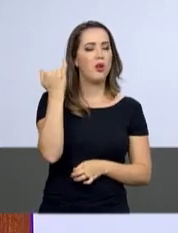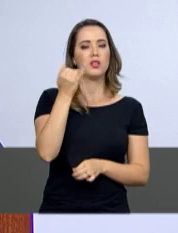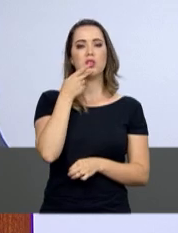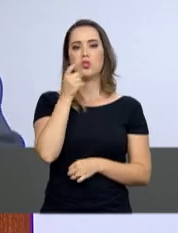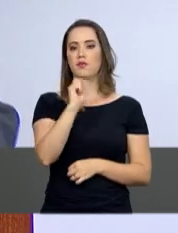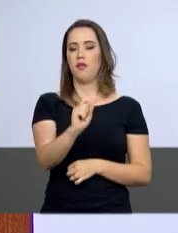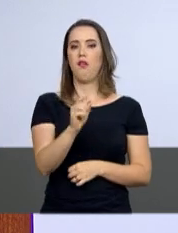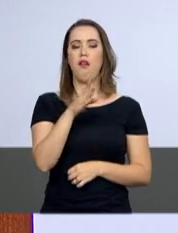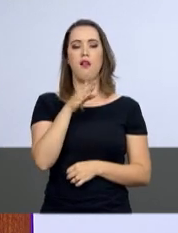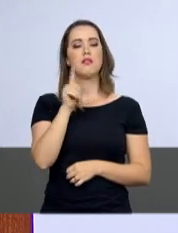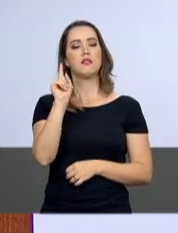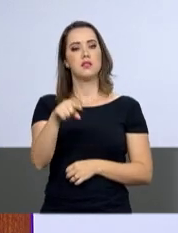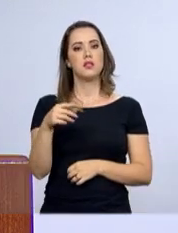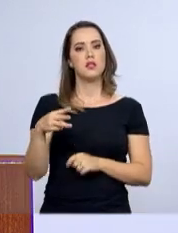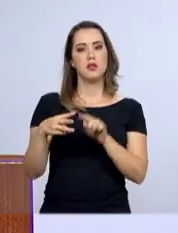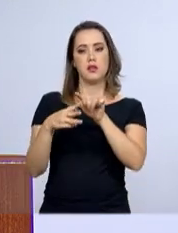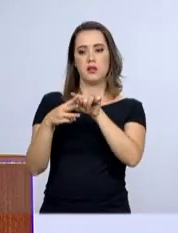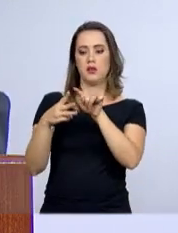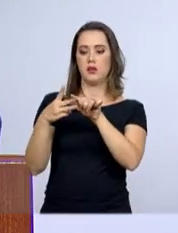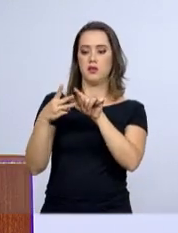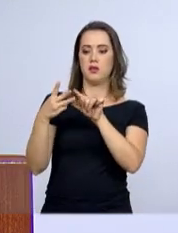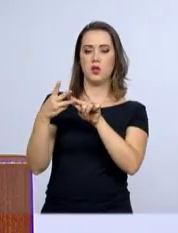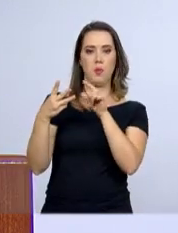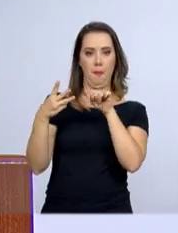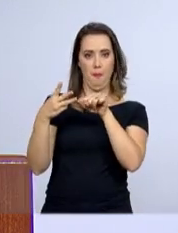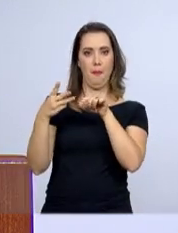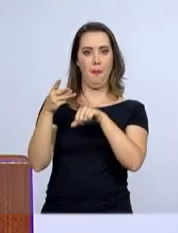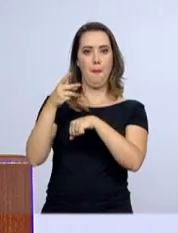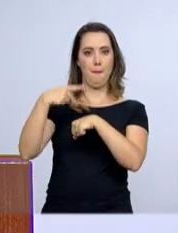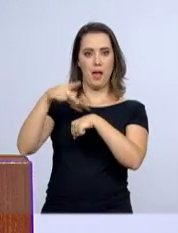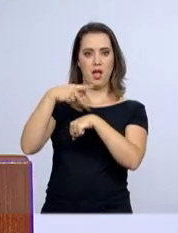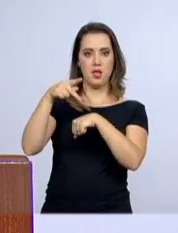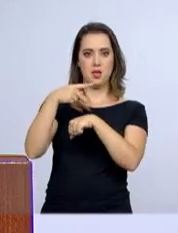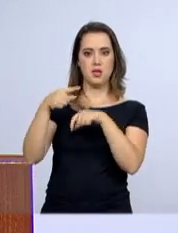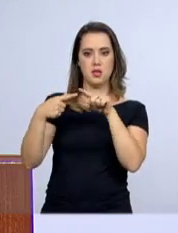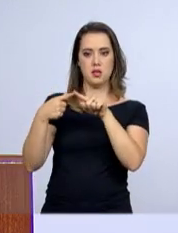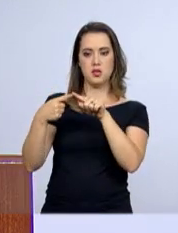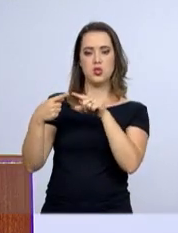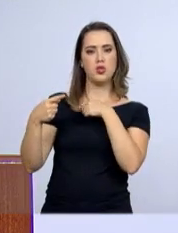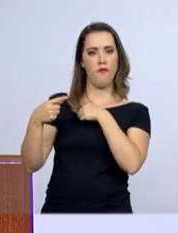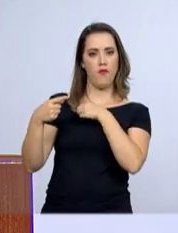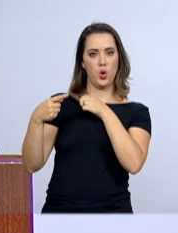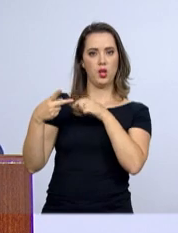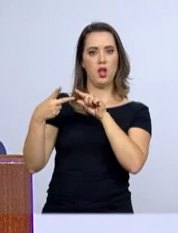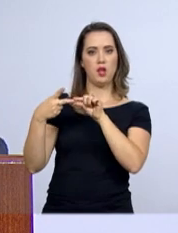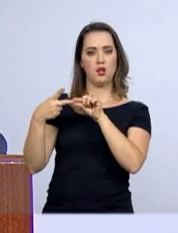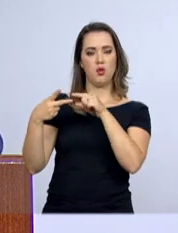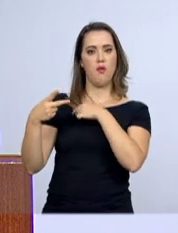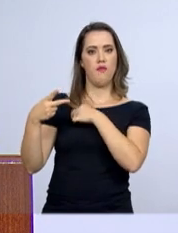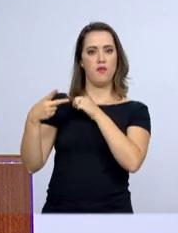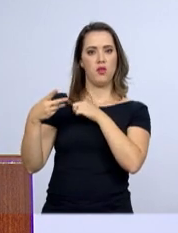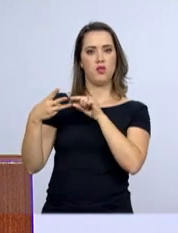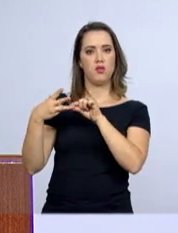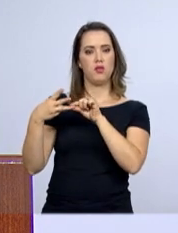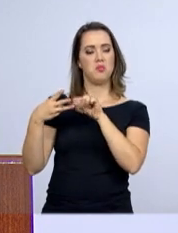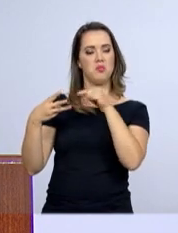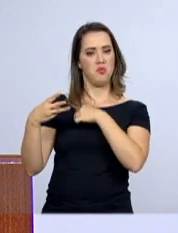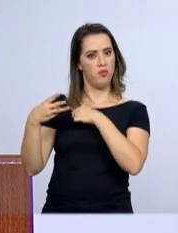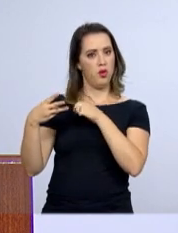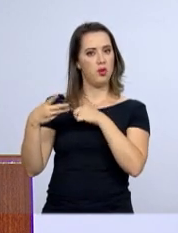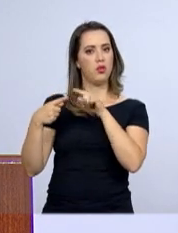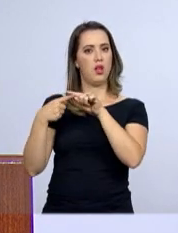reconhecer que as três principais nacionalidades de voluntários online são da Índia,